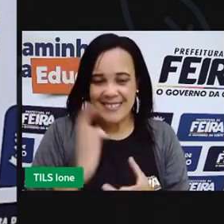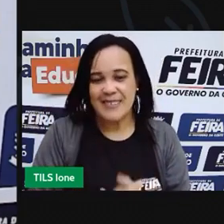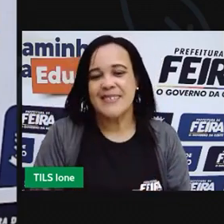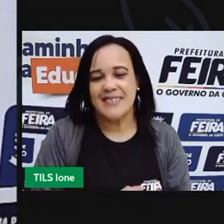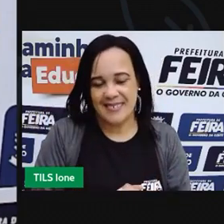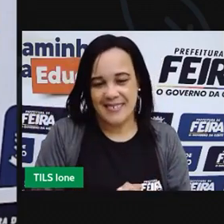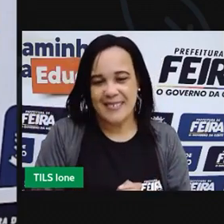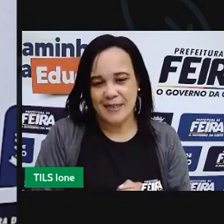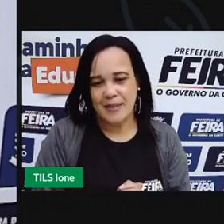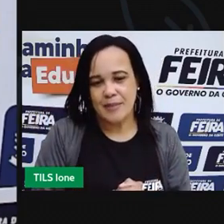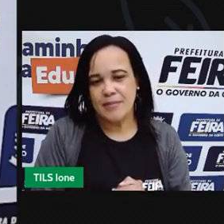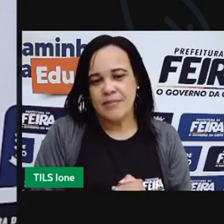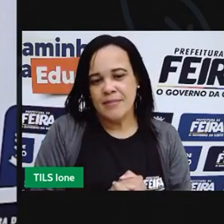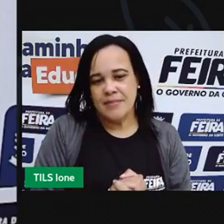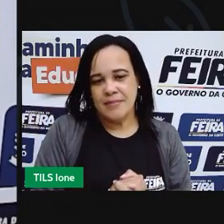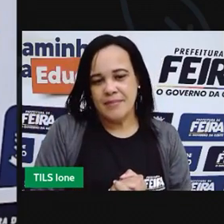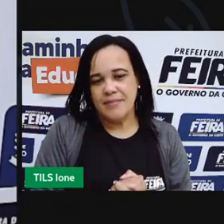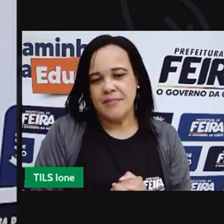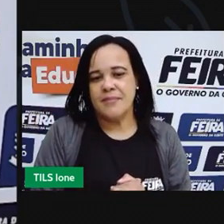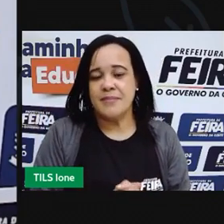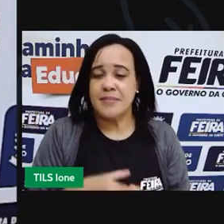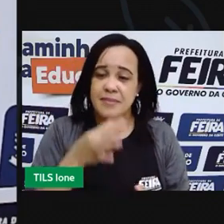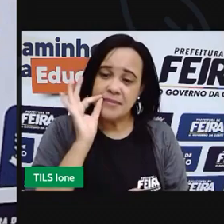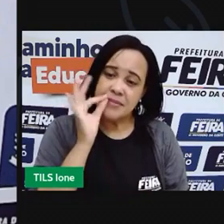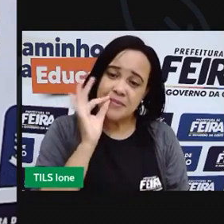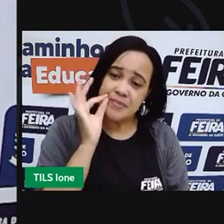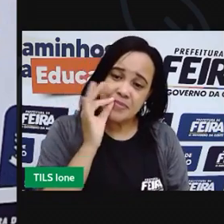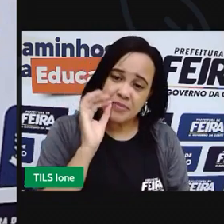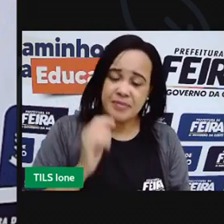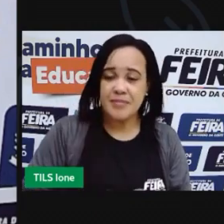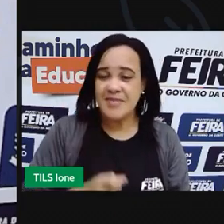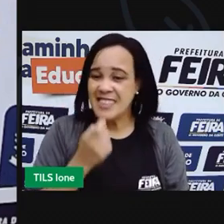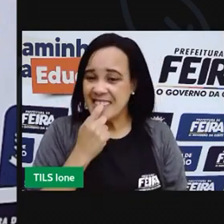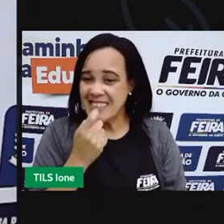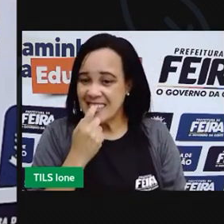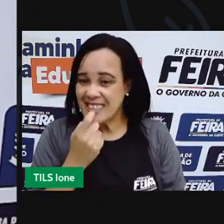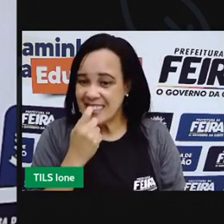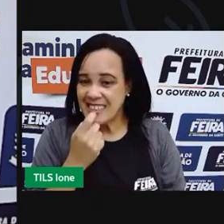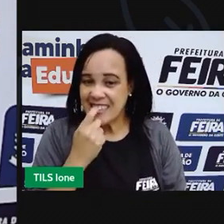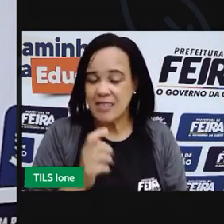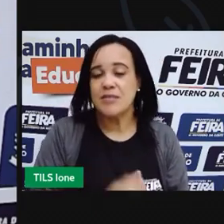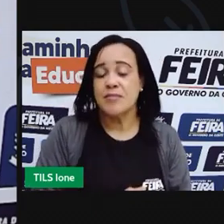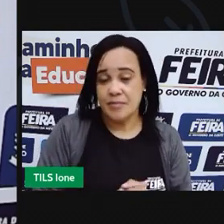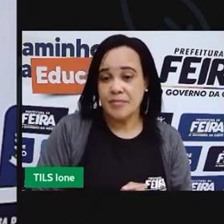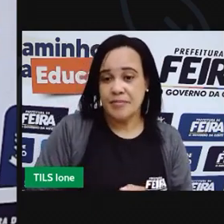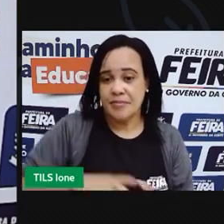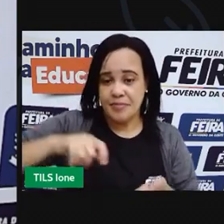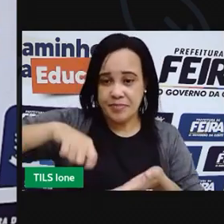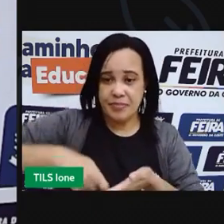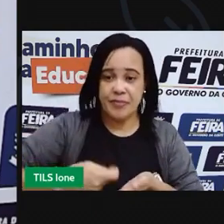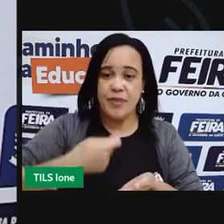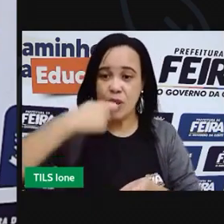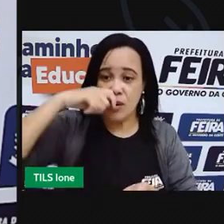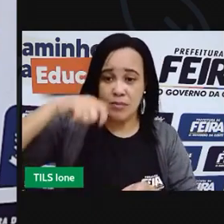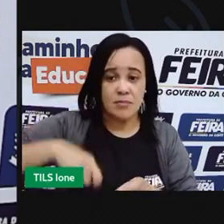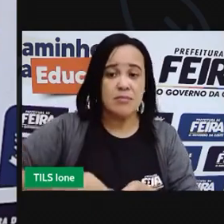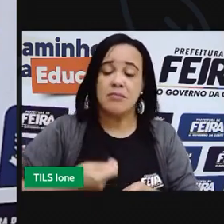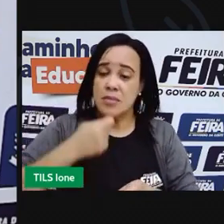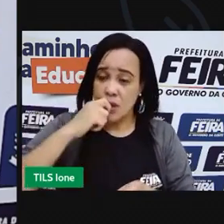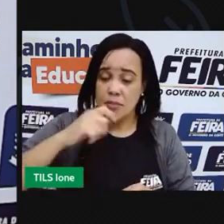embalagens de café, embalagens de iogurte, outros tipos de